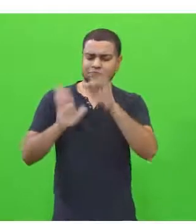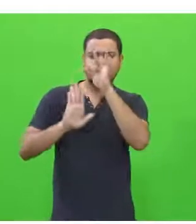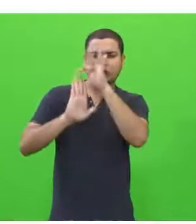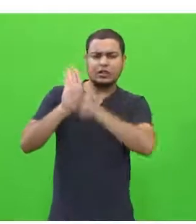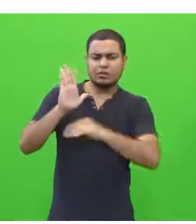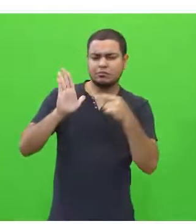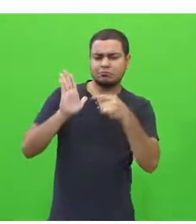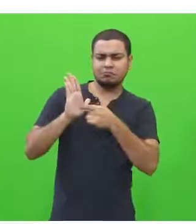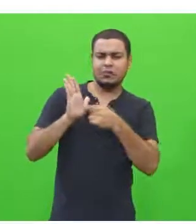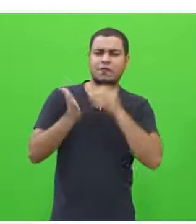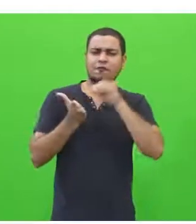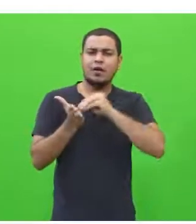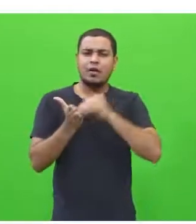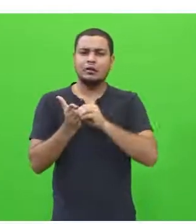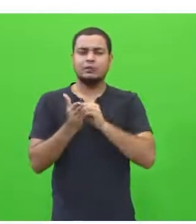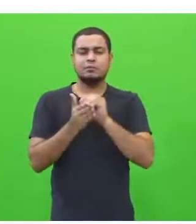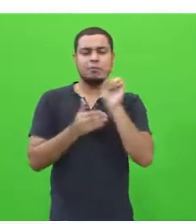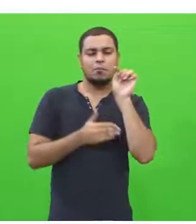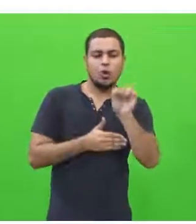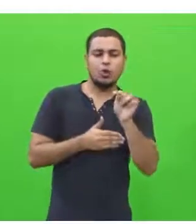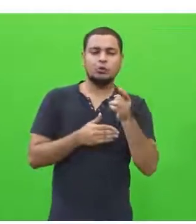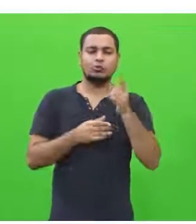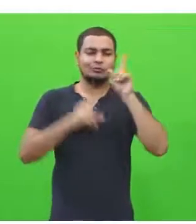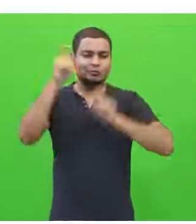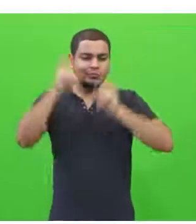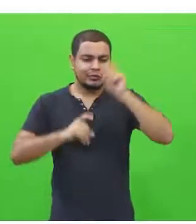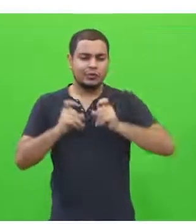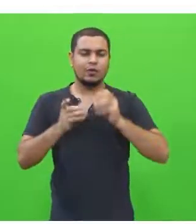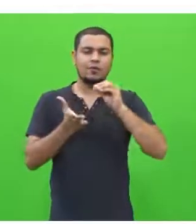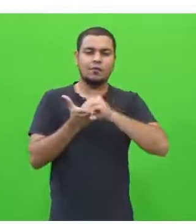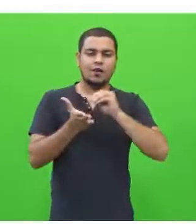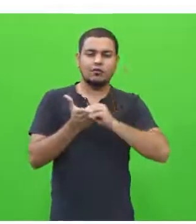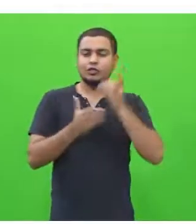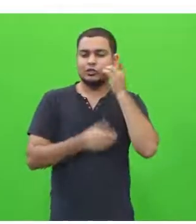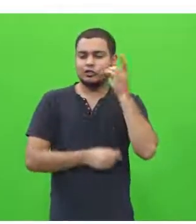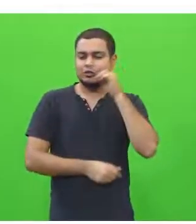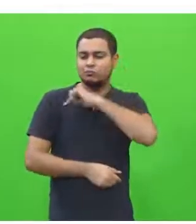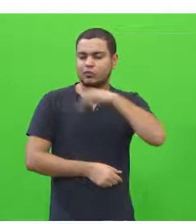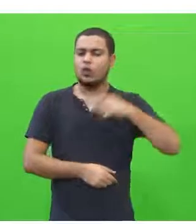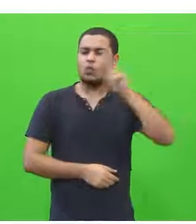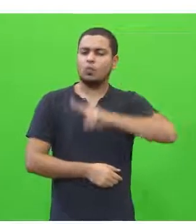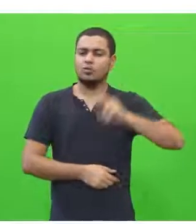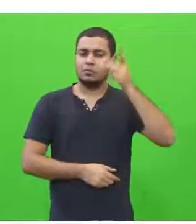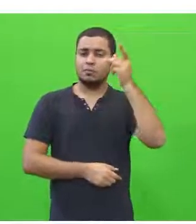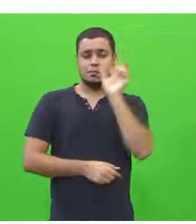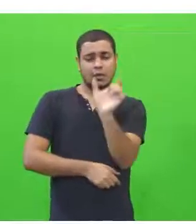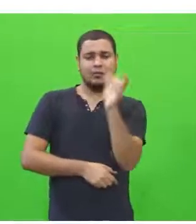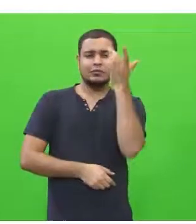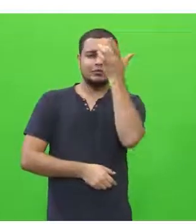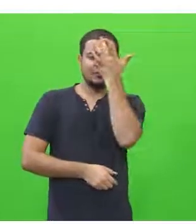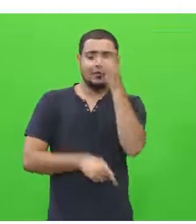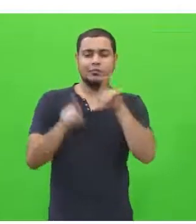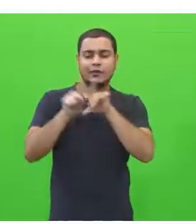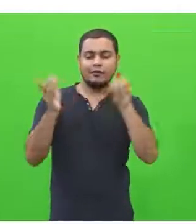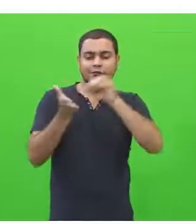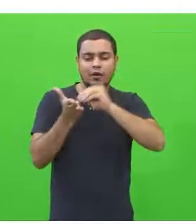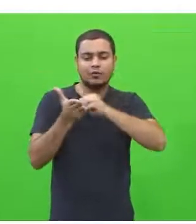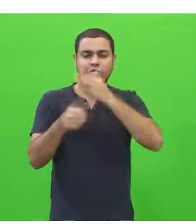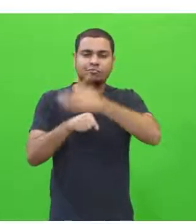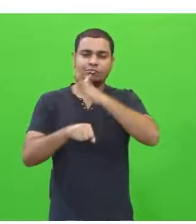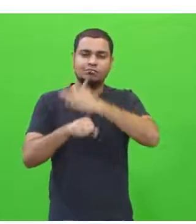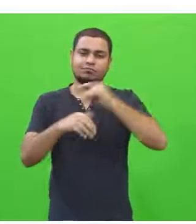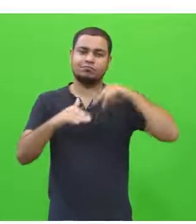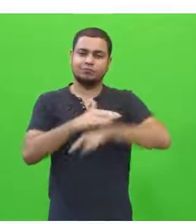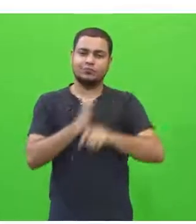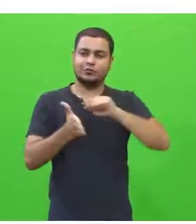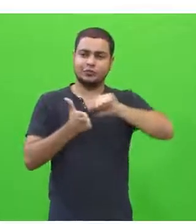de palavras, expressões que fazem parte do dia a dia, da sua frequência na escrita. Eu vou